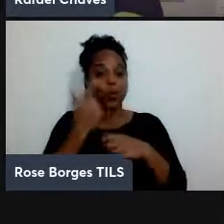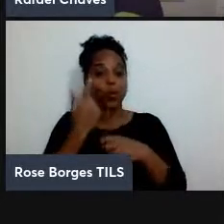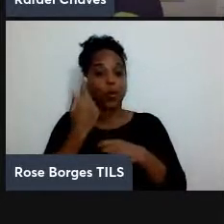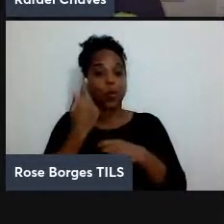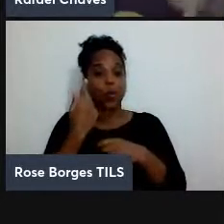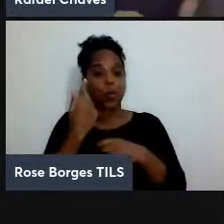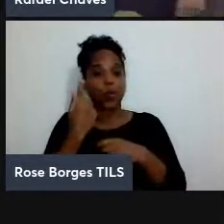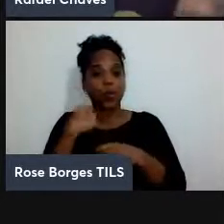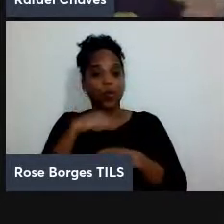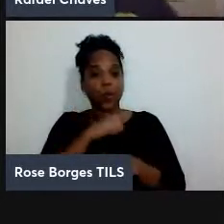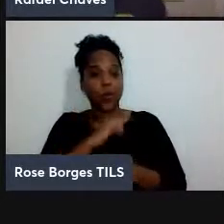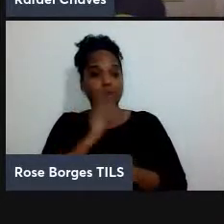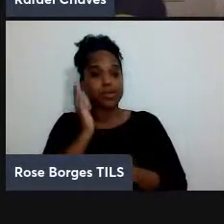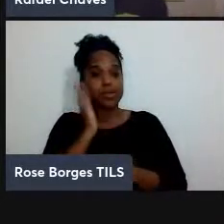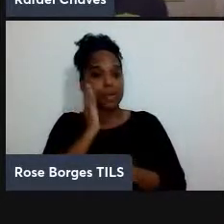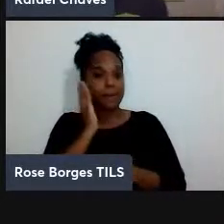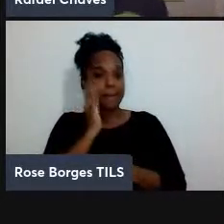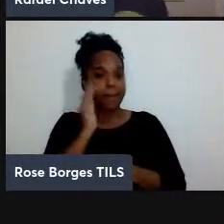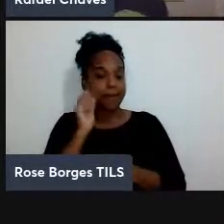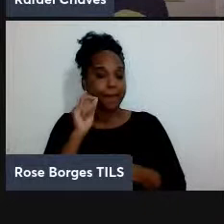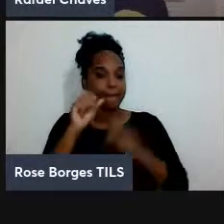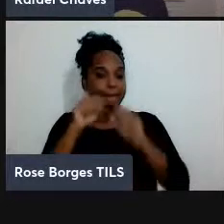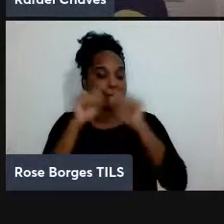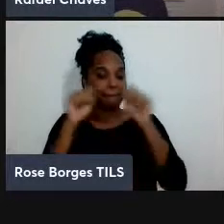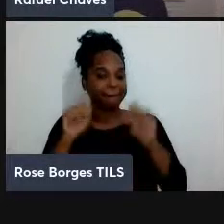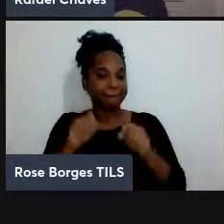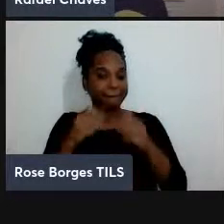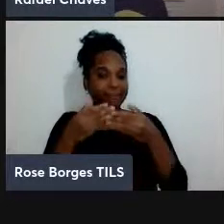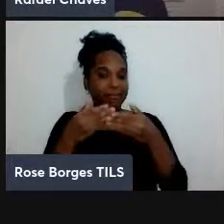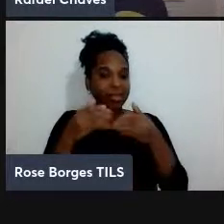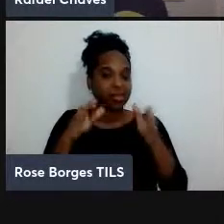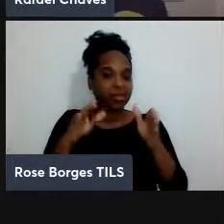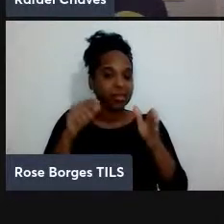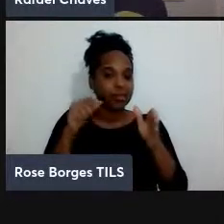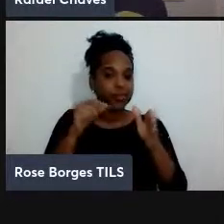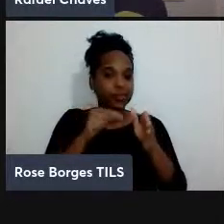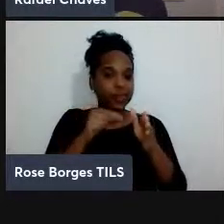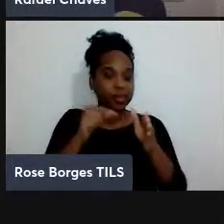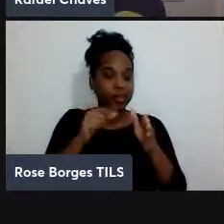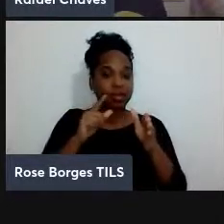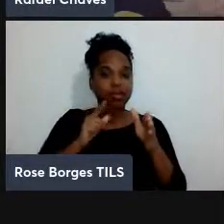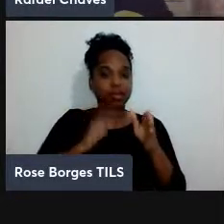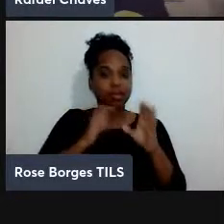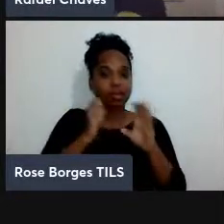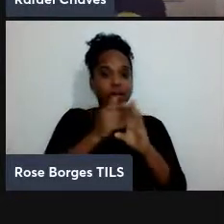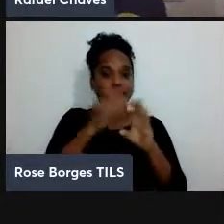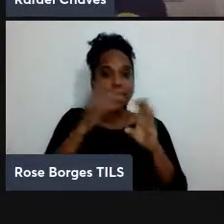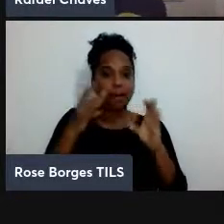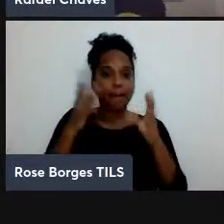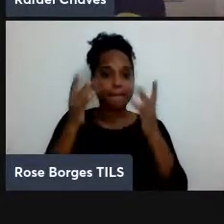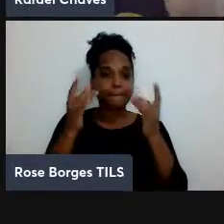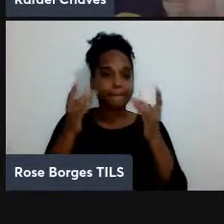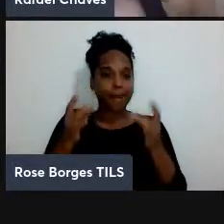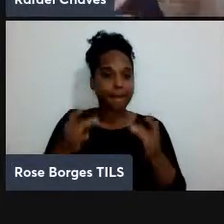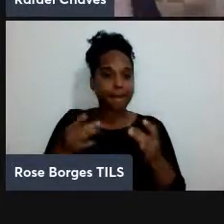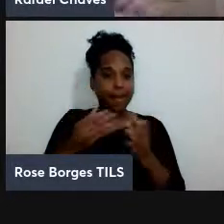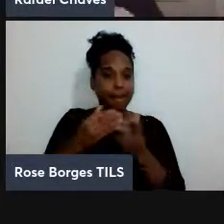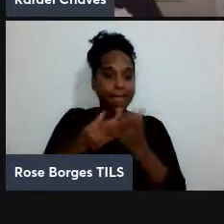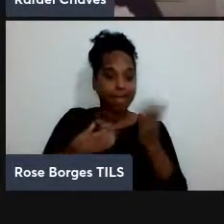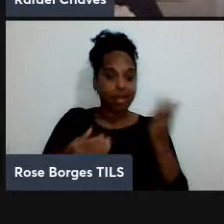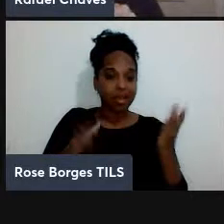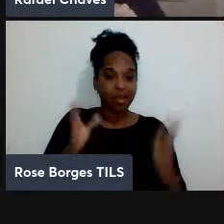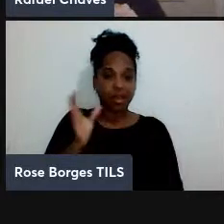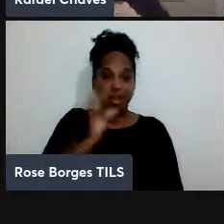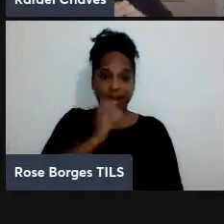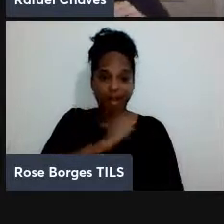decoerência de sistemas quânticos abertos é que as propriedades quânticas elas se perdem tanto mais rápido quanto maior for o sistema